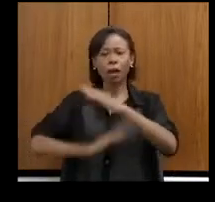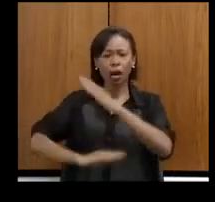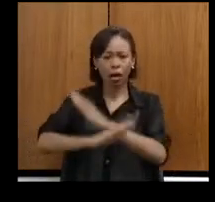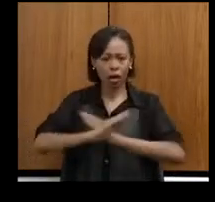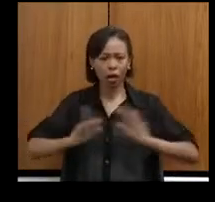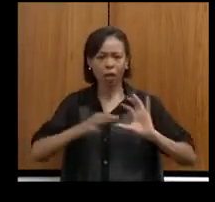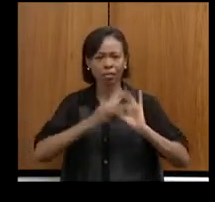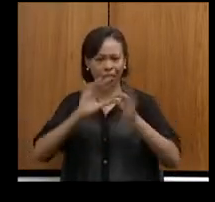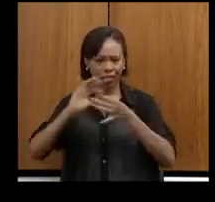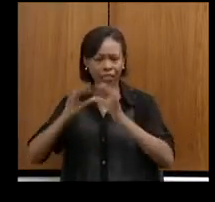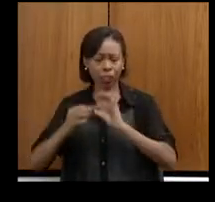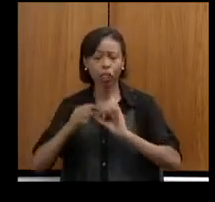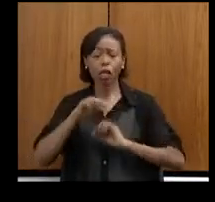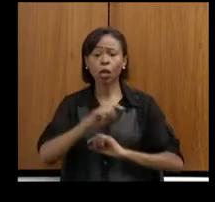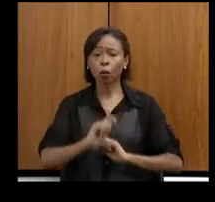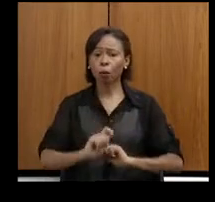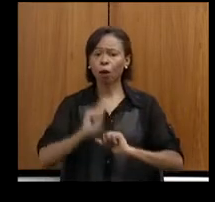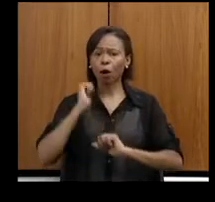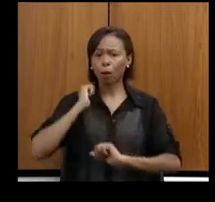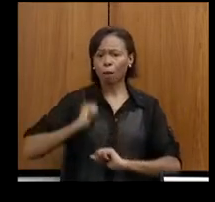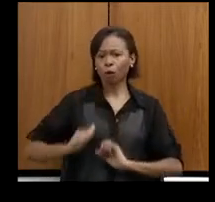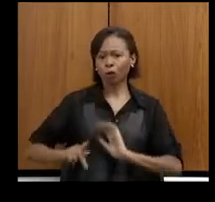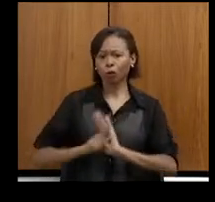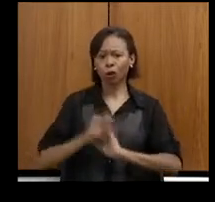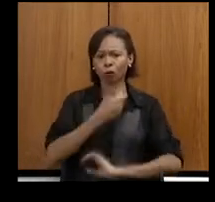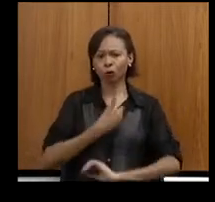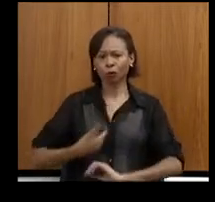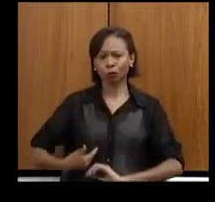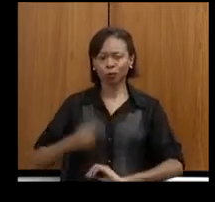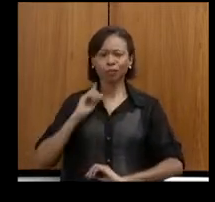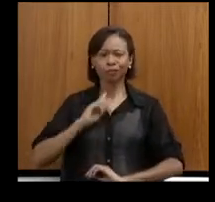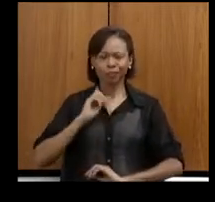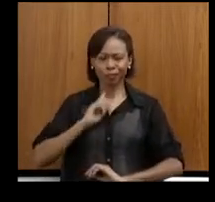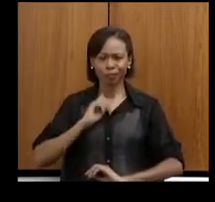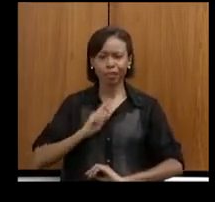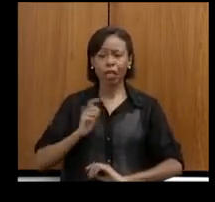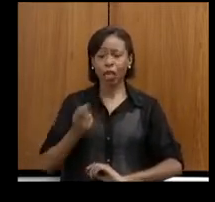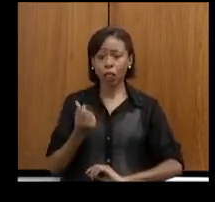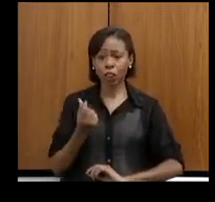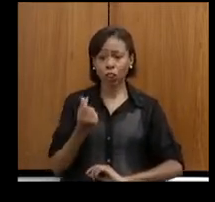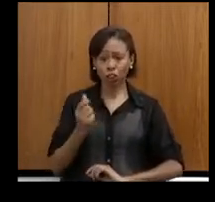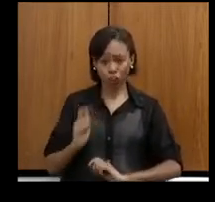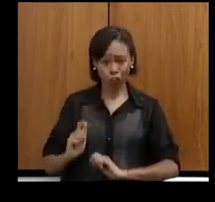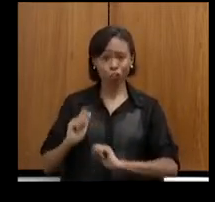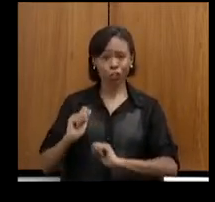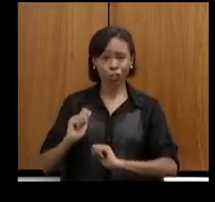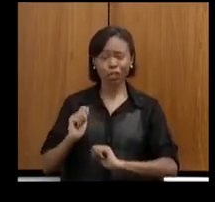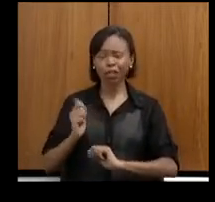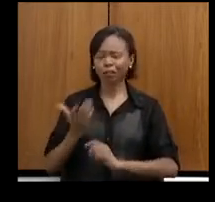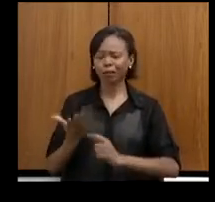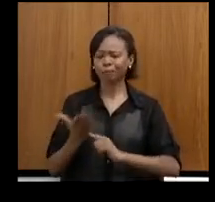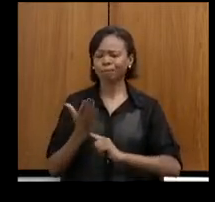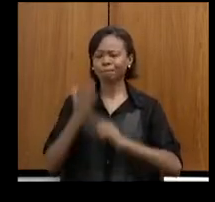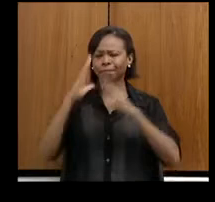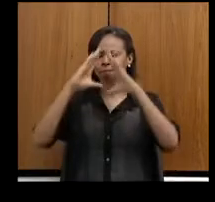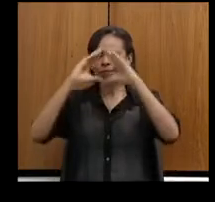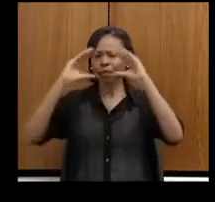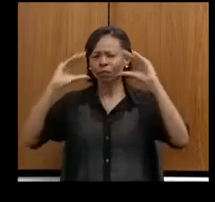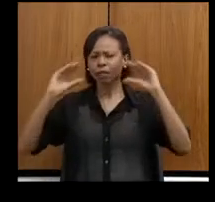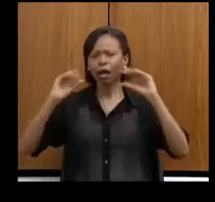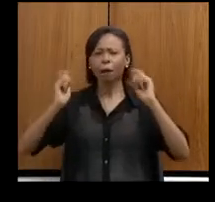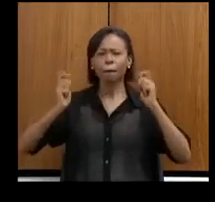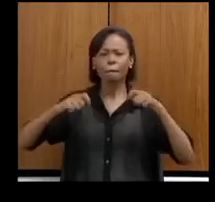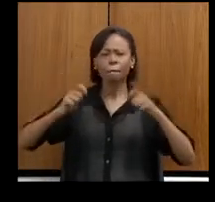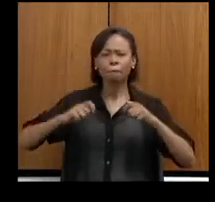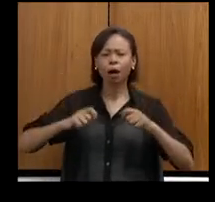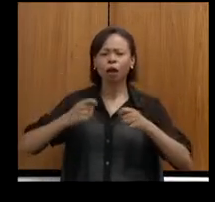Bolsa Atleta e Bolsa Técnica do governo de Minas Gerais e com esse benefício tenho tranquilidade total para poder me dedicar